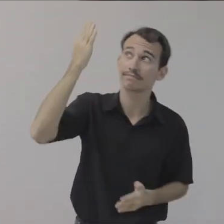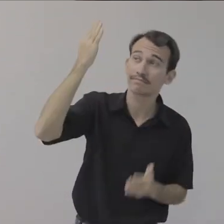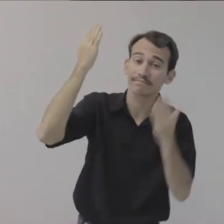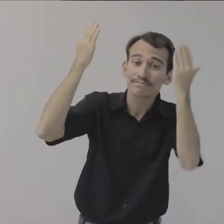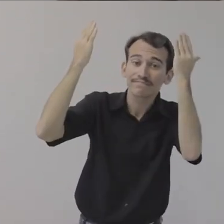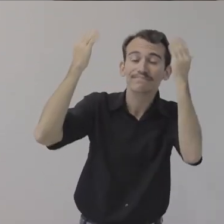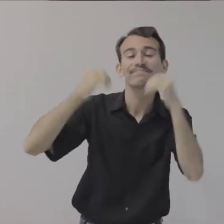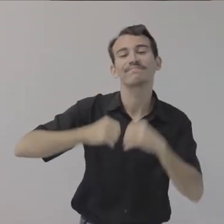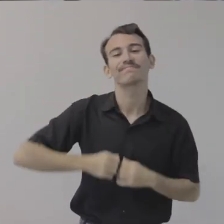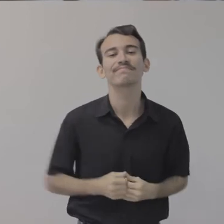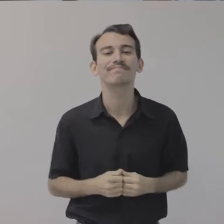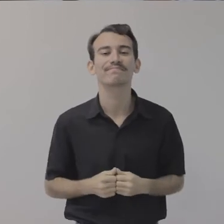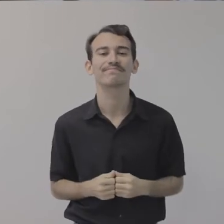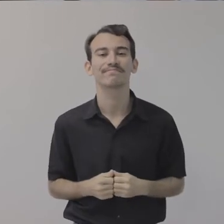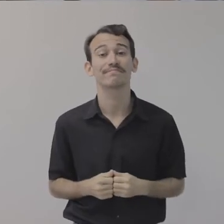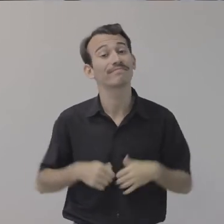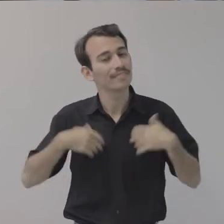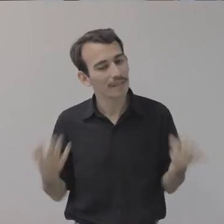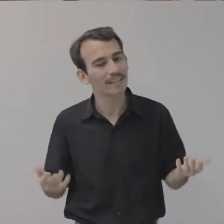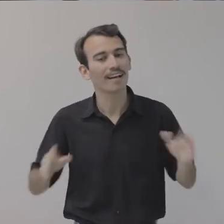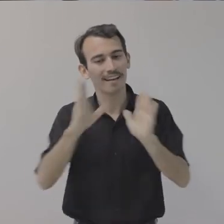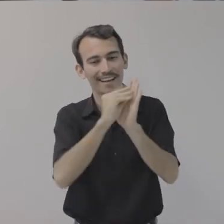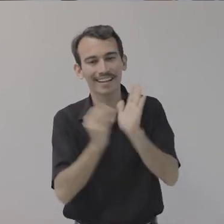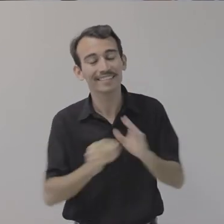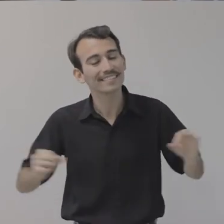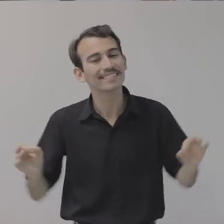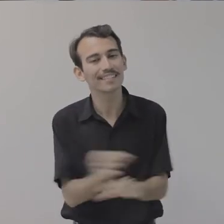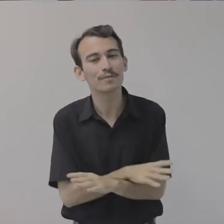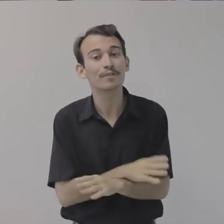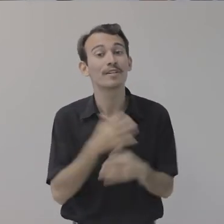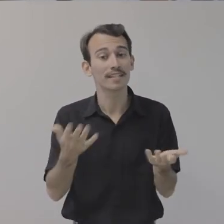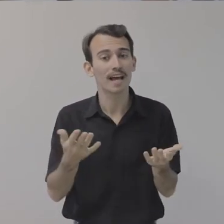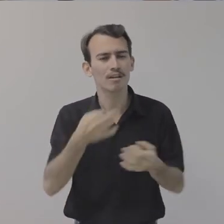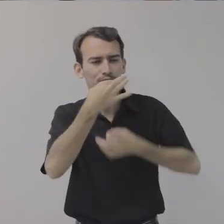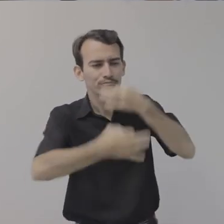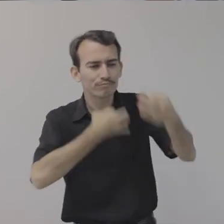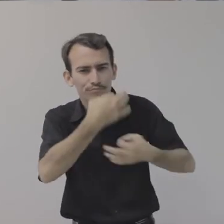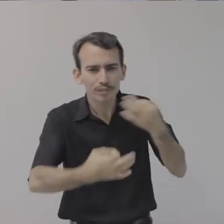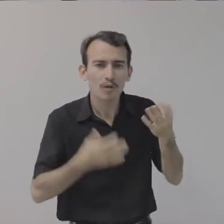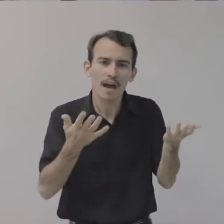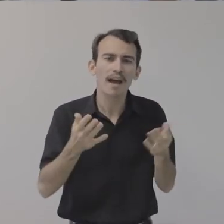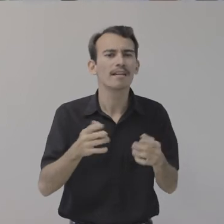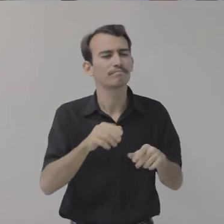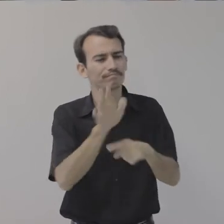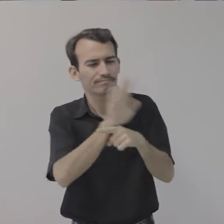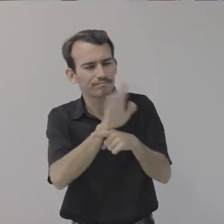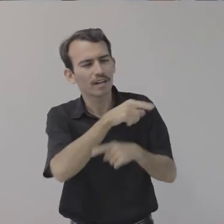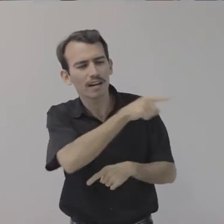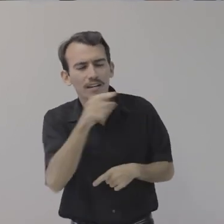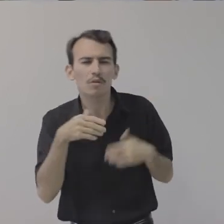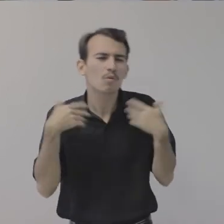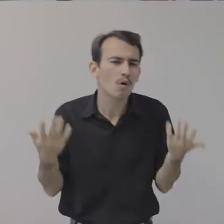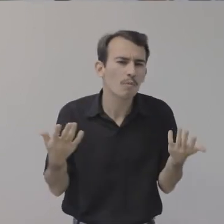.ufis.br Bem, por hoje a gente fica por aqui. E se você quiser enviar sugestões para as próximas agendas, é só